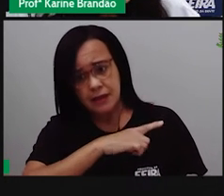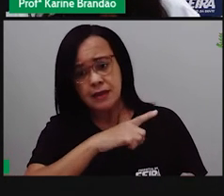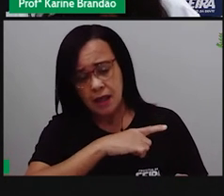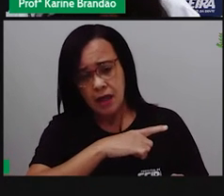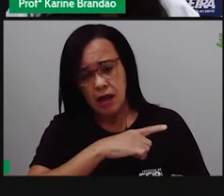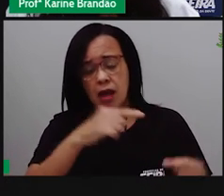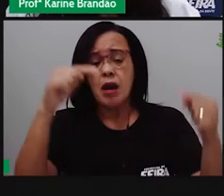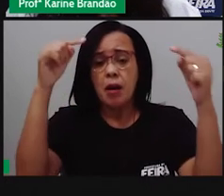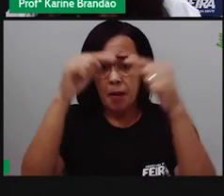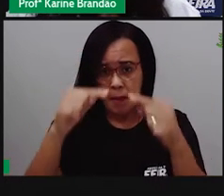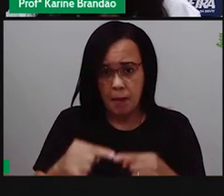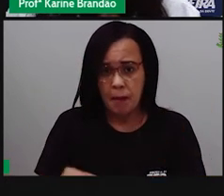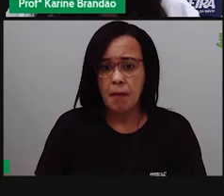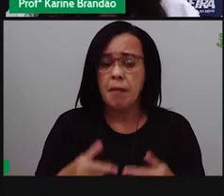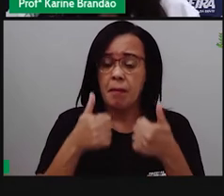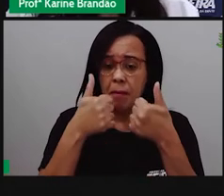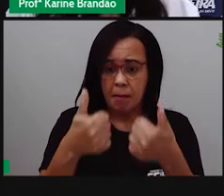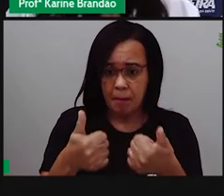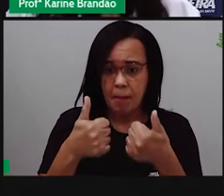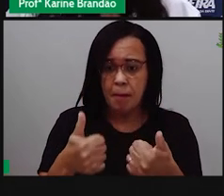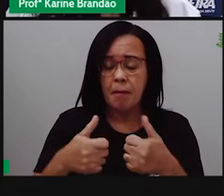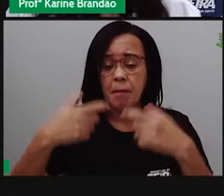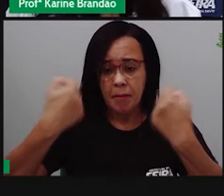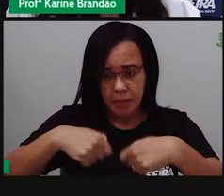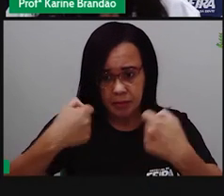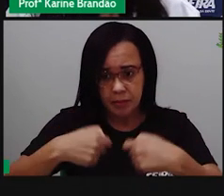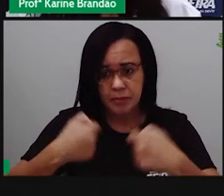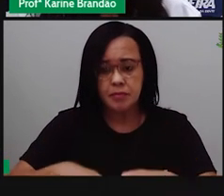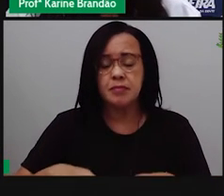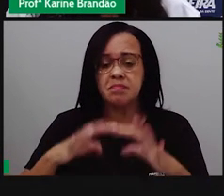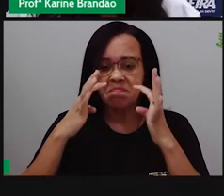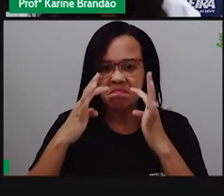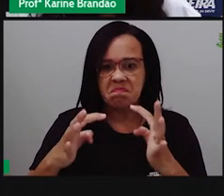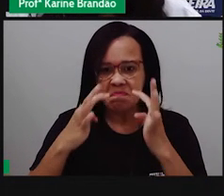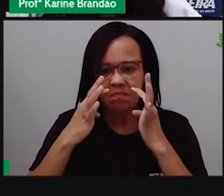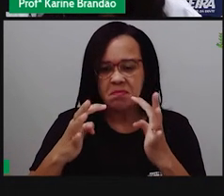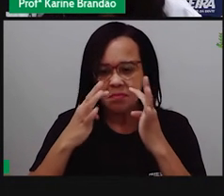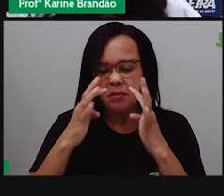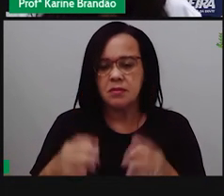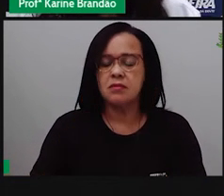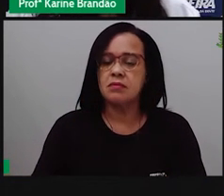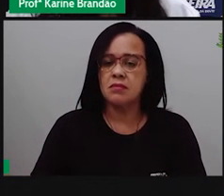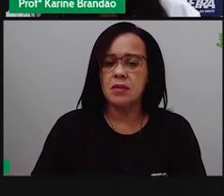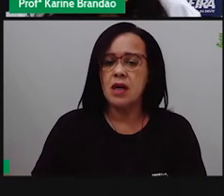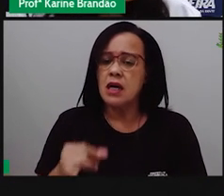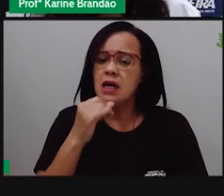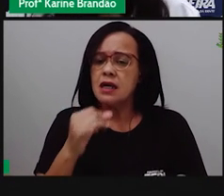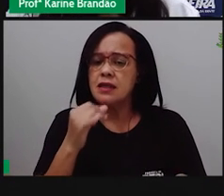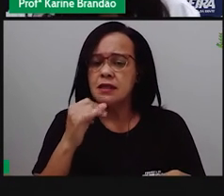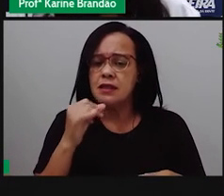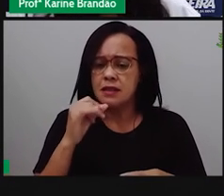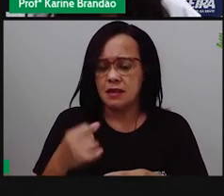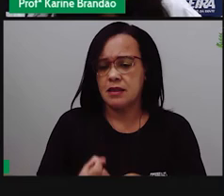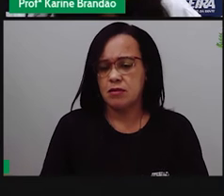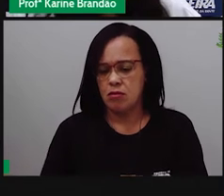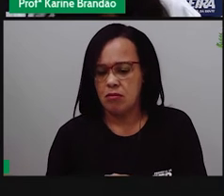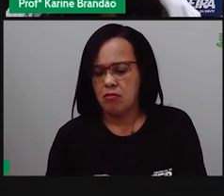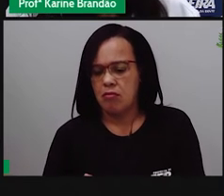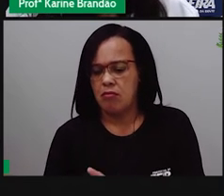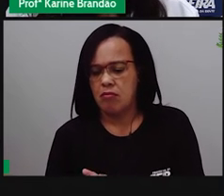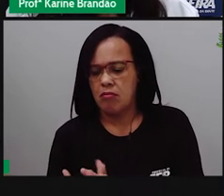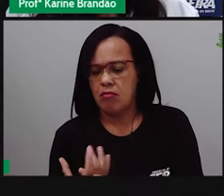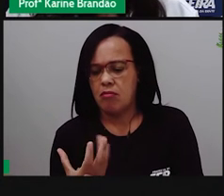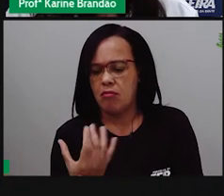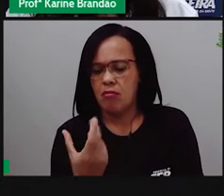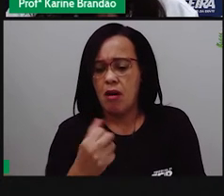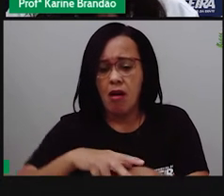considerado. Só por uma planta existir, mas é um capuzinho, é um capuzinho, ele tem um valor próprio,